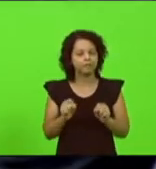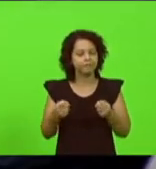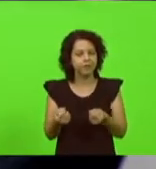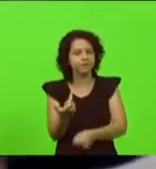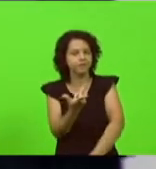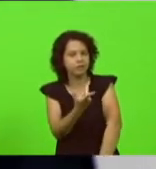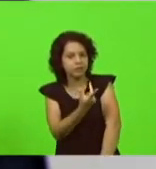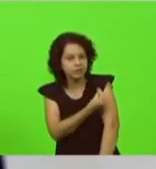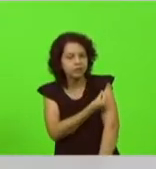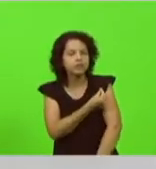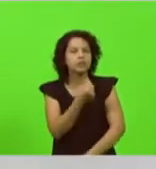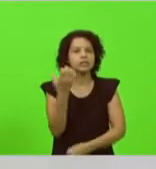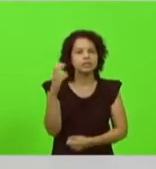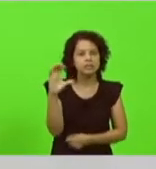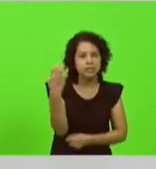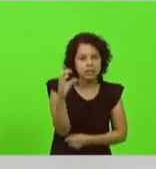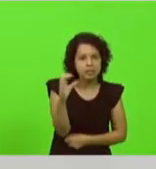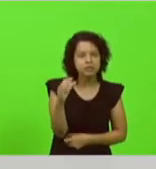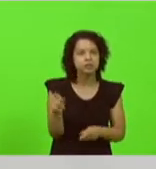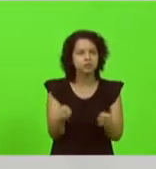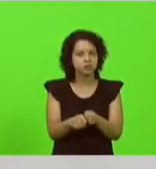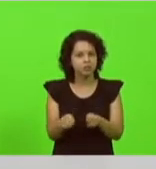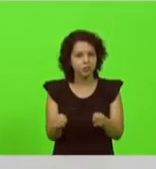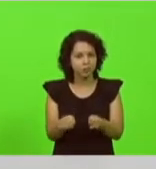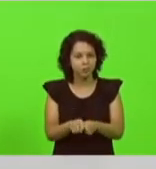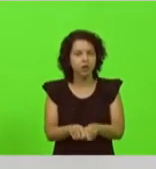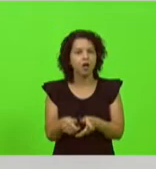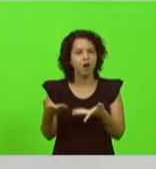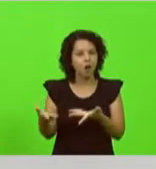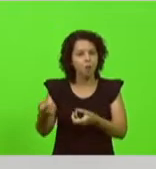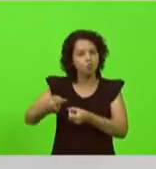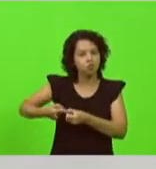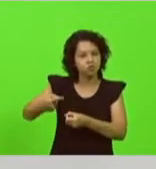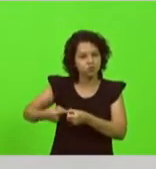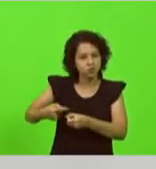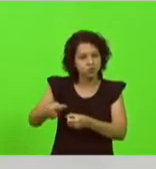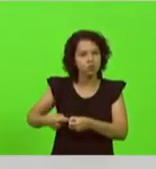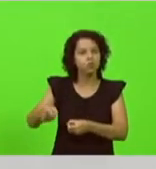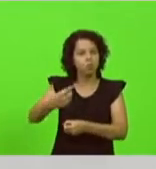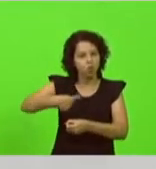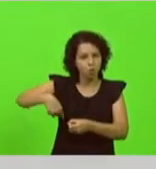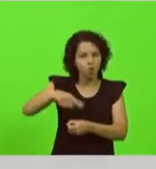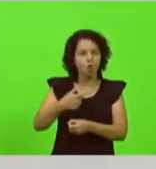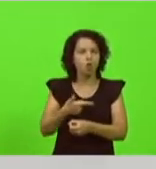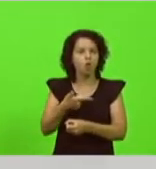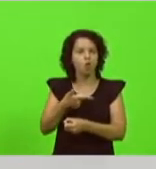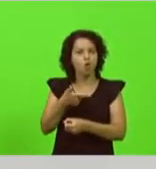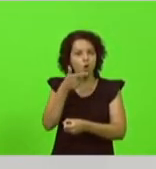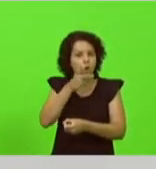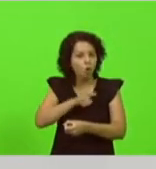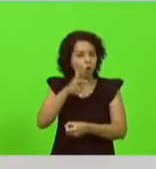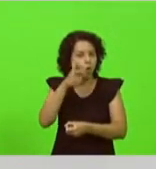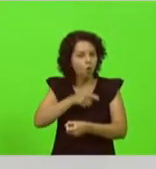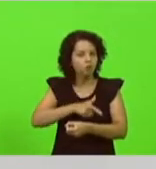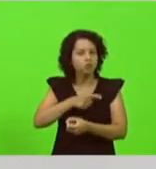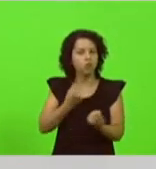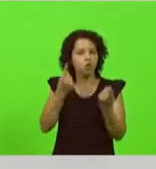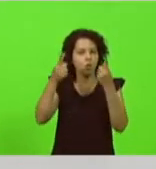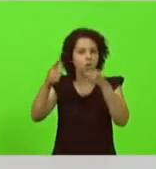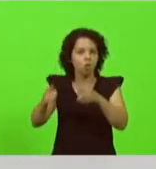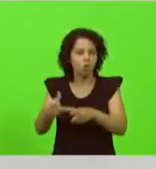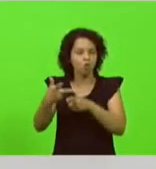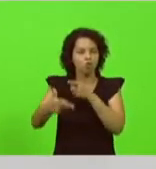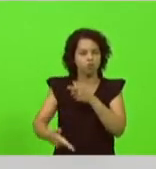a ciência e a atenção básica nos municípios, que são nossas armas para vencer esta pandemia. Aliás, desde já agradeço